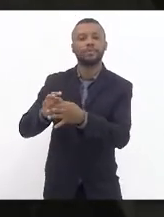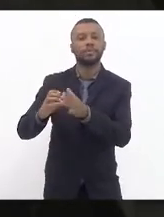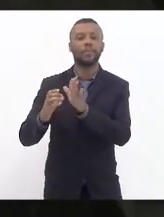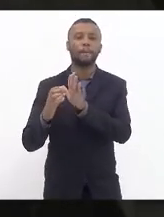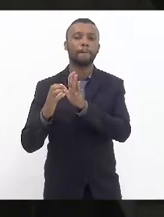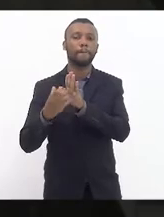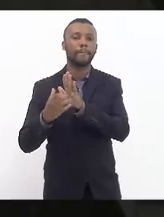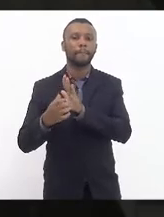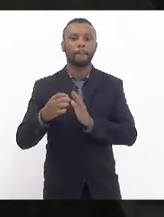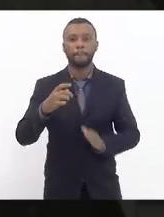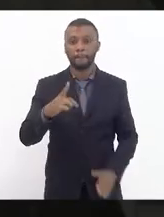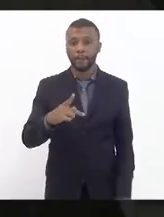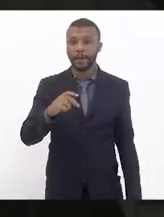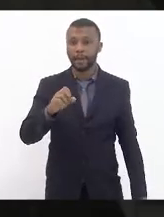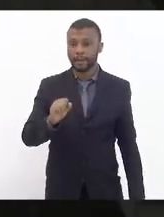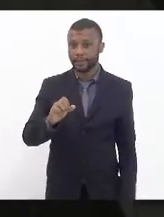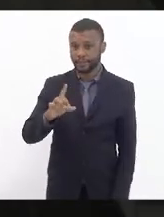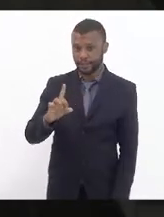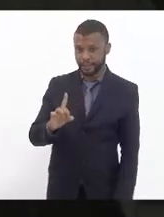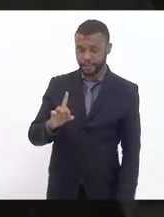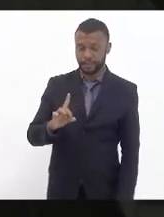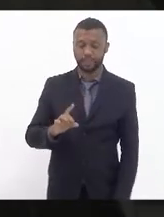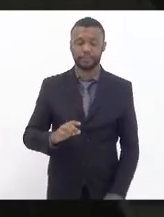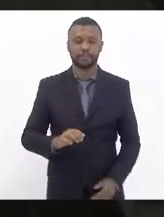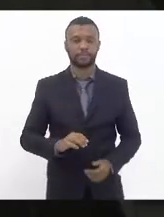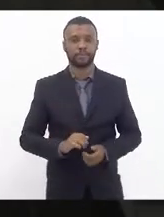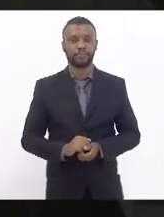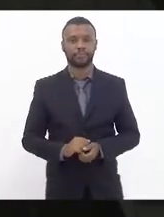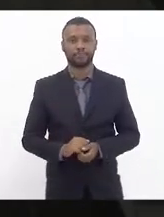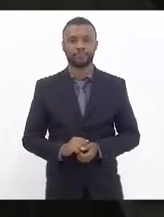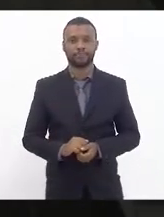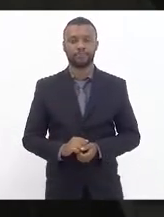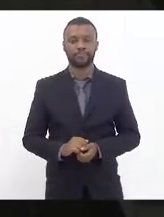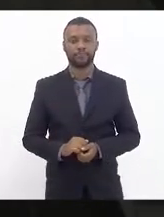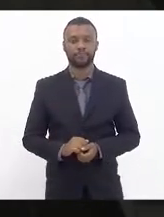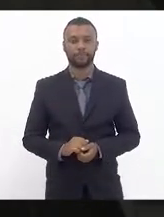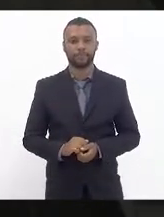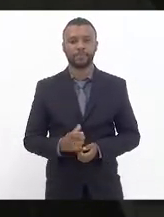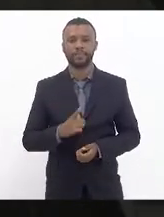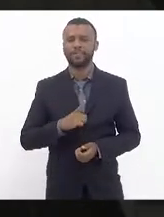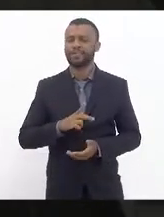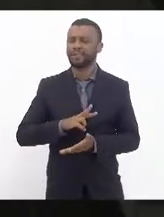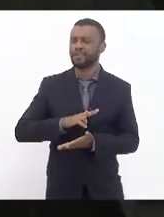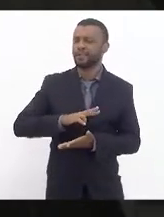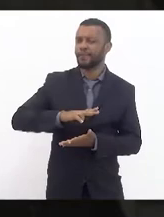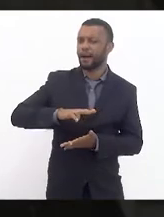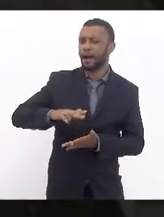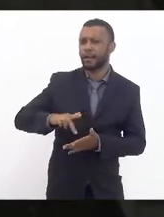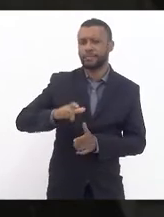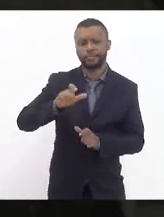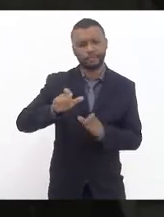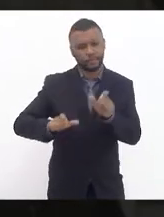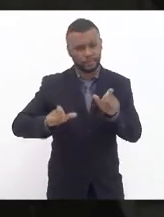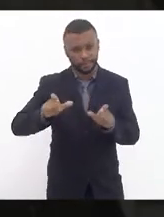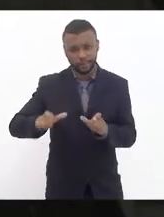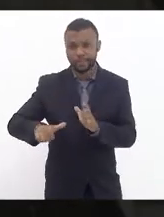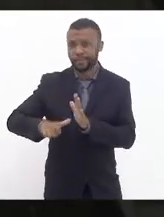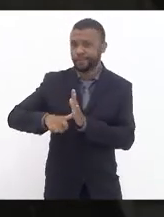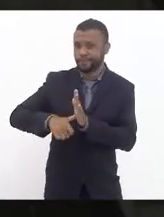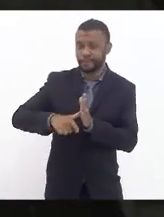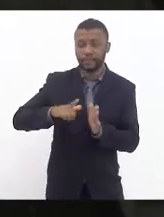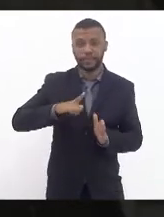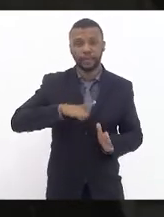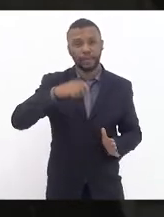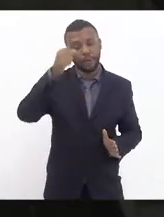PSD, que, entre os seus inúmeros quadros, tem o